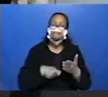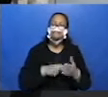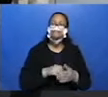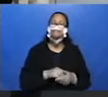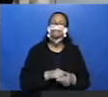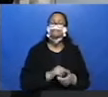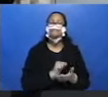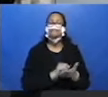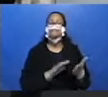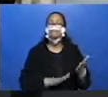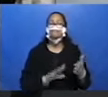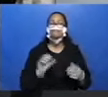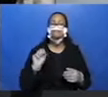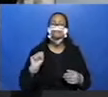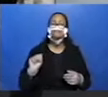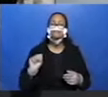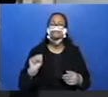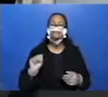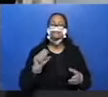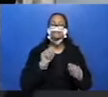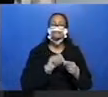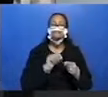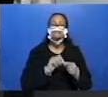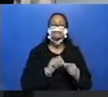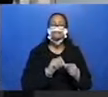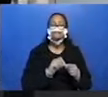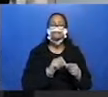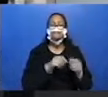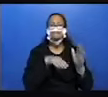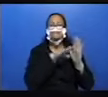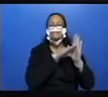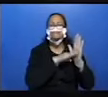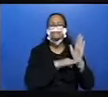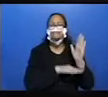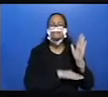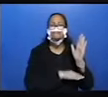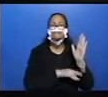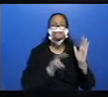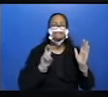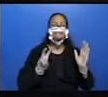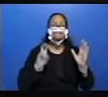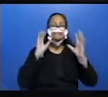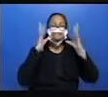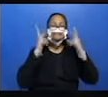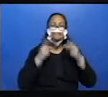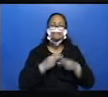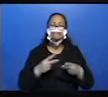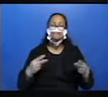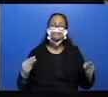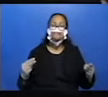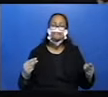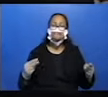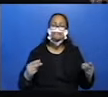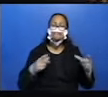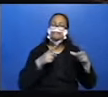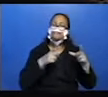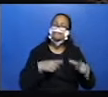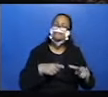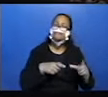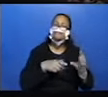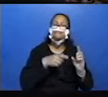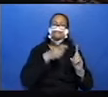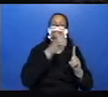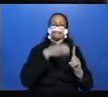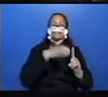bom? No oito, faça uma lista de cinco animais, lugares e personagens que provocam medo em